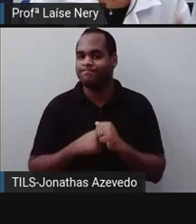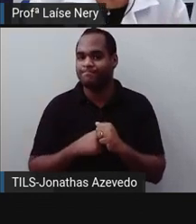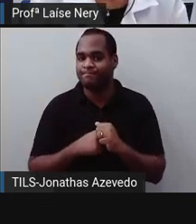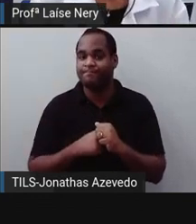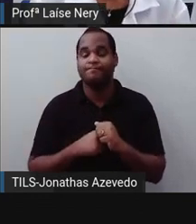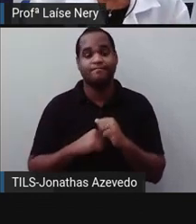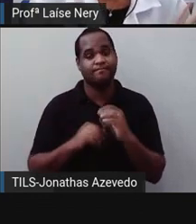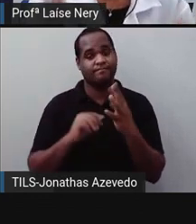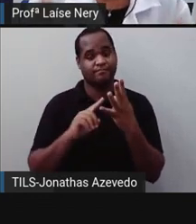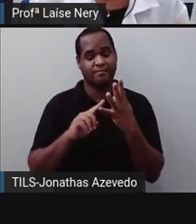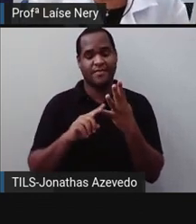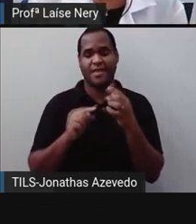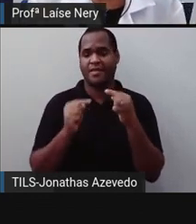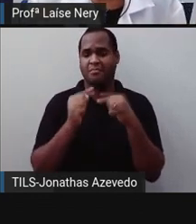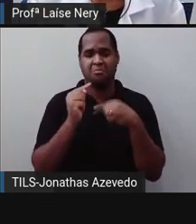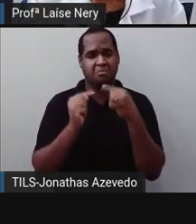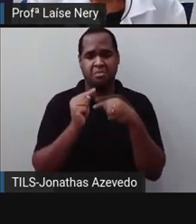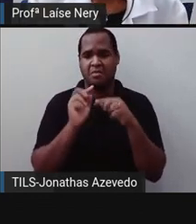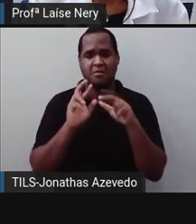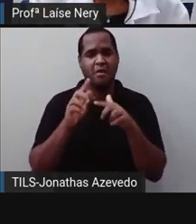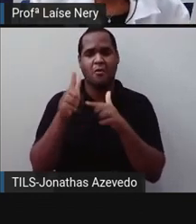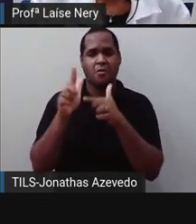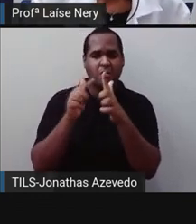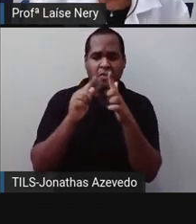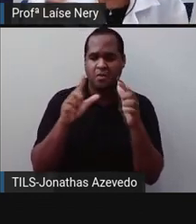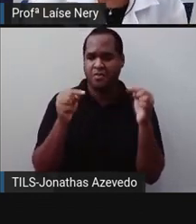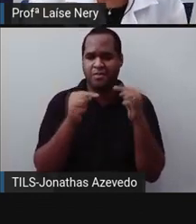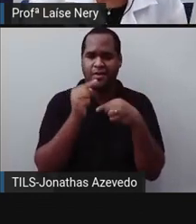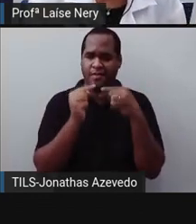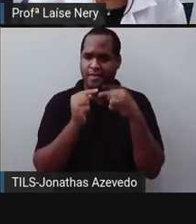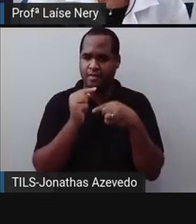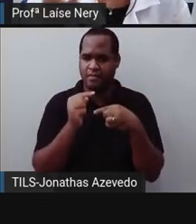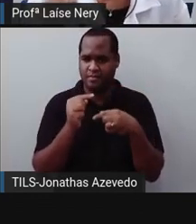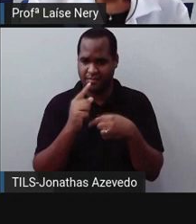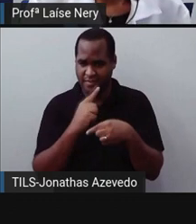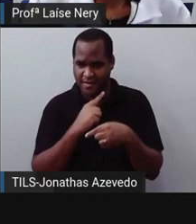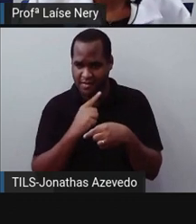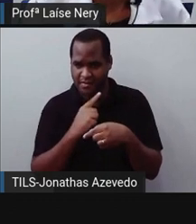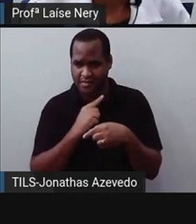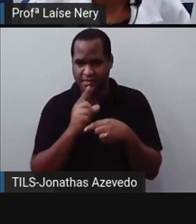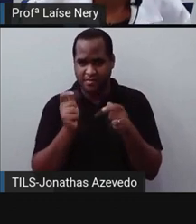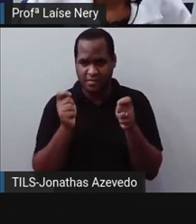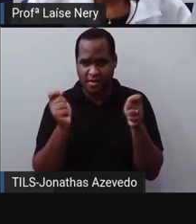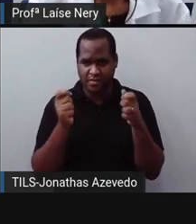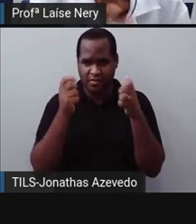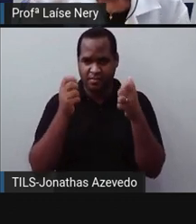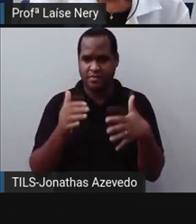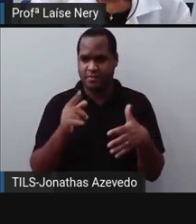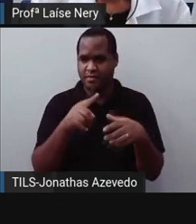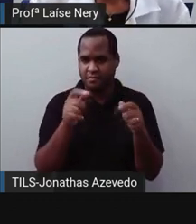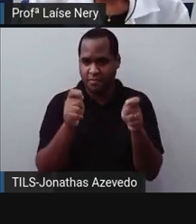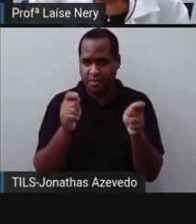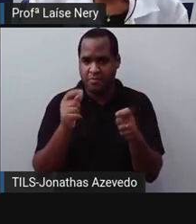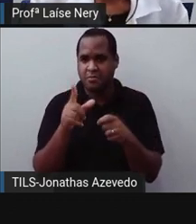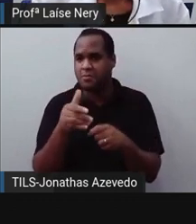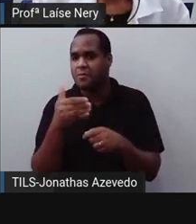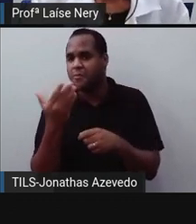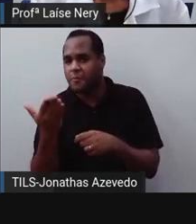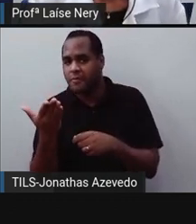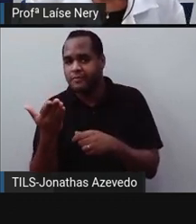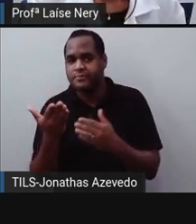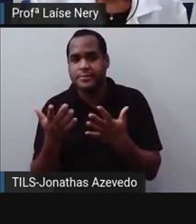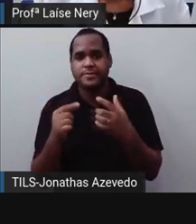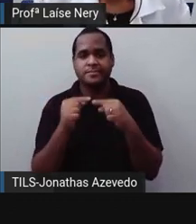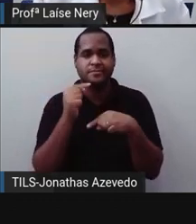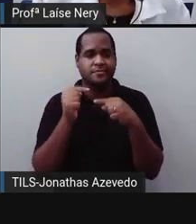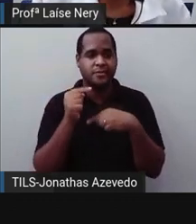É aquele que não combina com os outros. Será que você pode me dizer, dentre esses aí, qual é o que